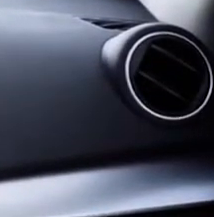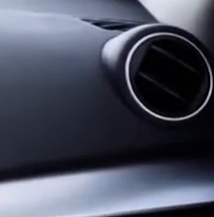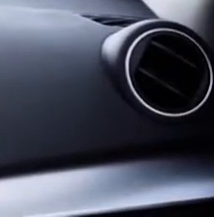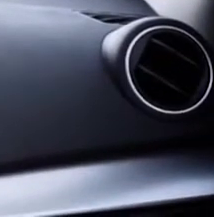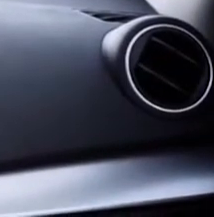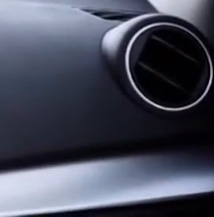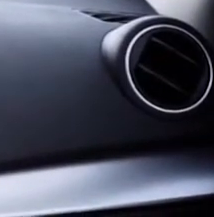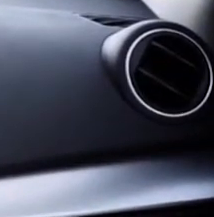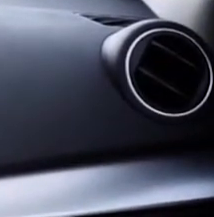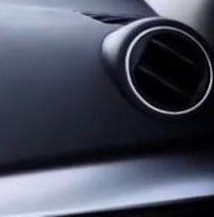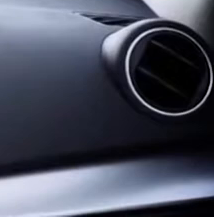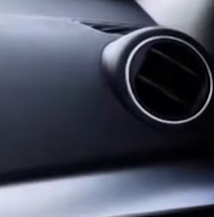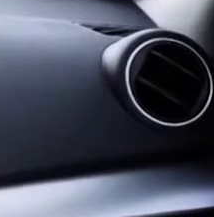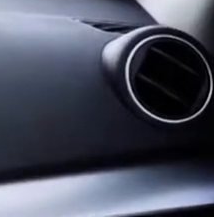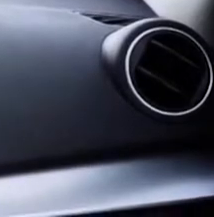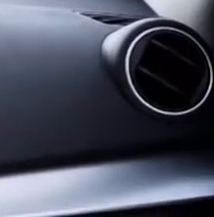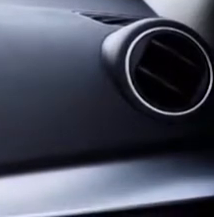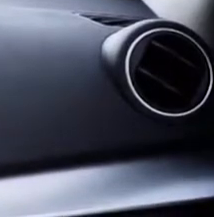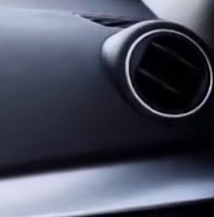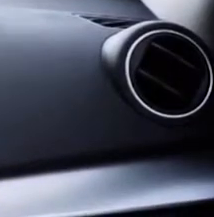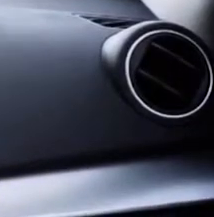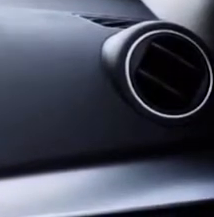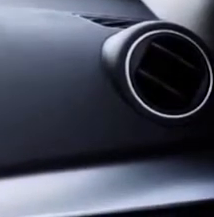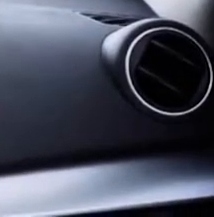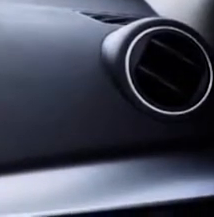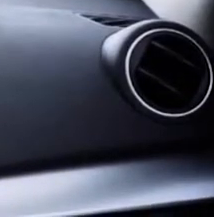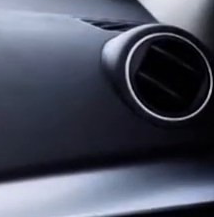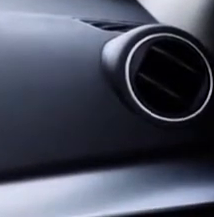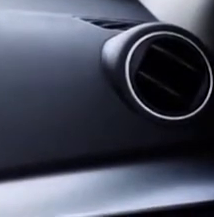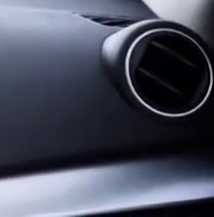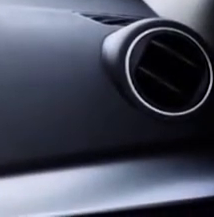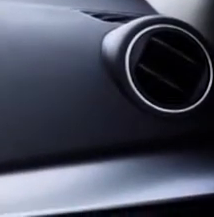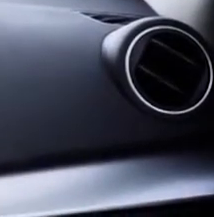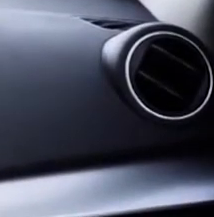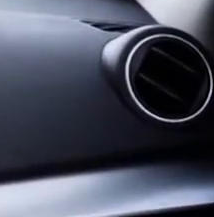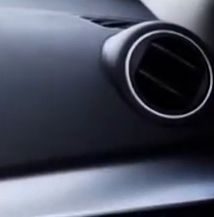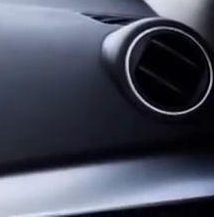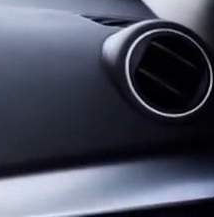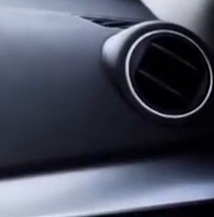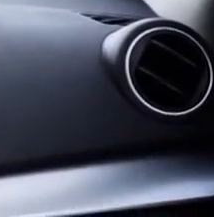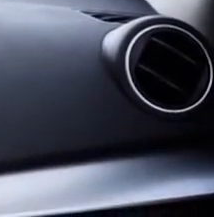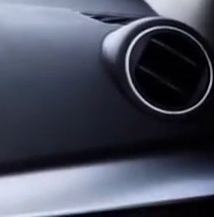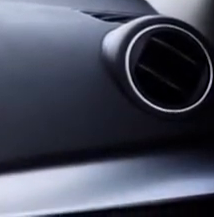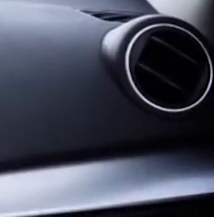no centro da cidade. Colabore com a inclusão de 350 usuários.